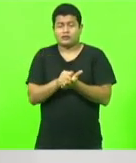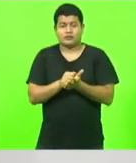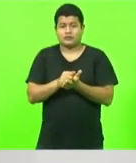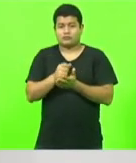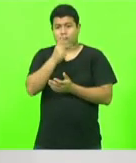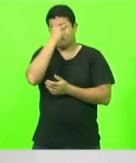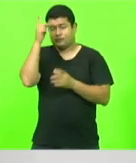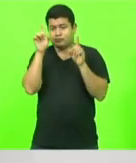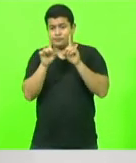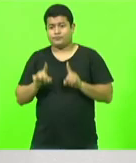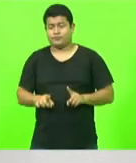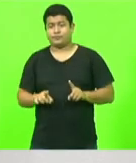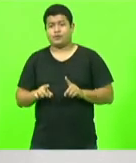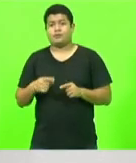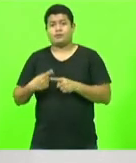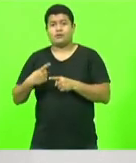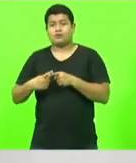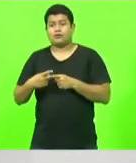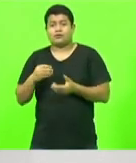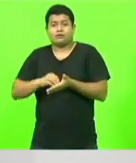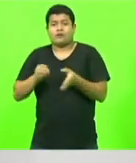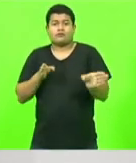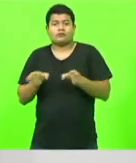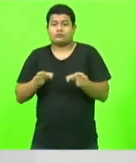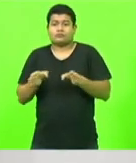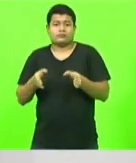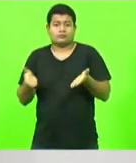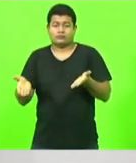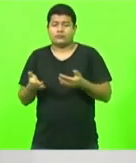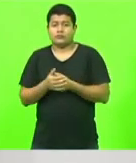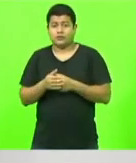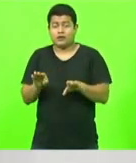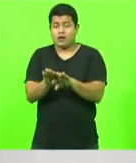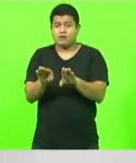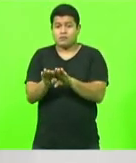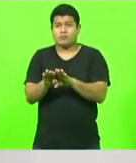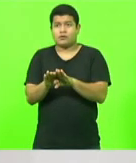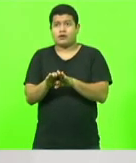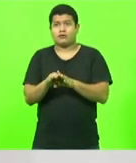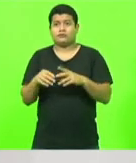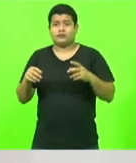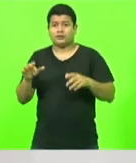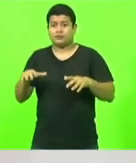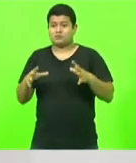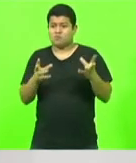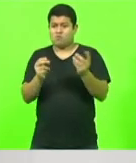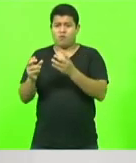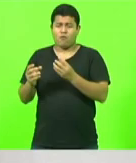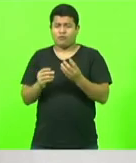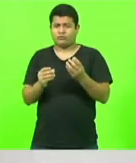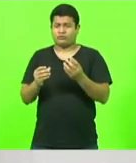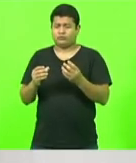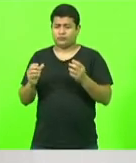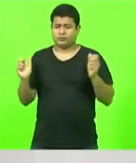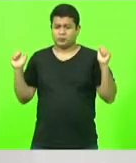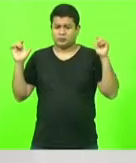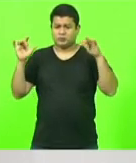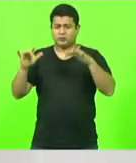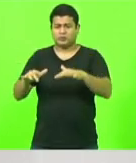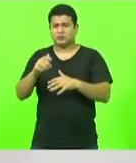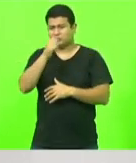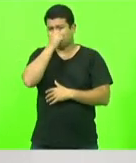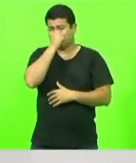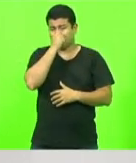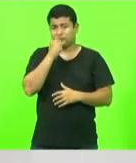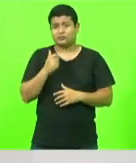pandemia, quando se determina o distanciamento social, porque antes as salas estão com o piso todo detonado